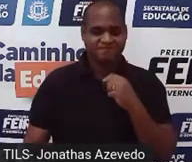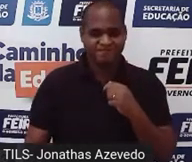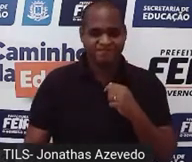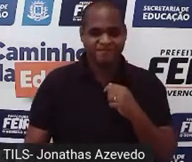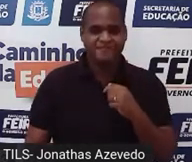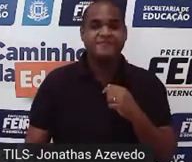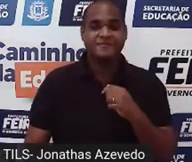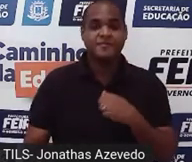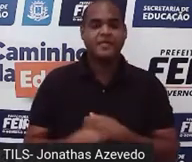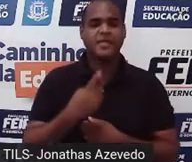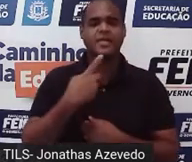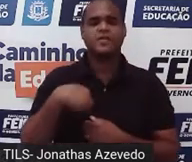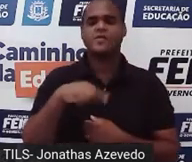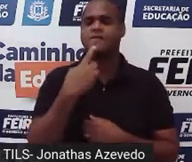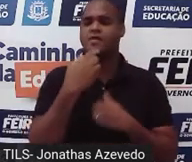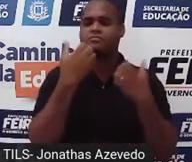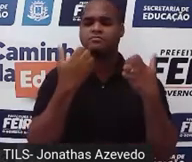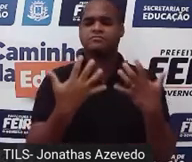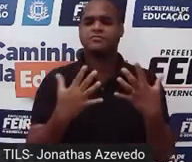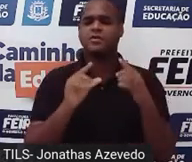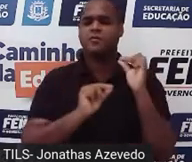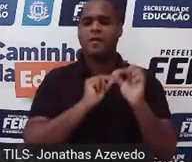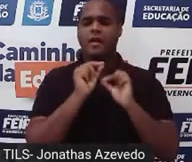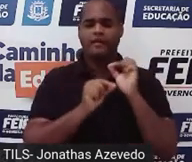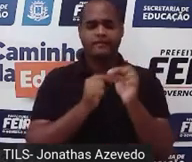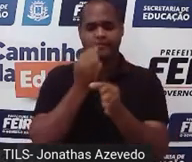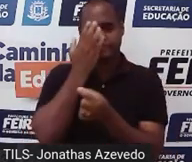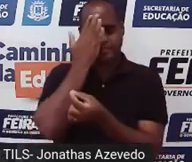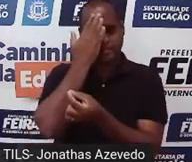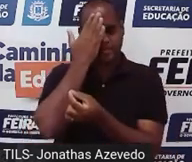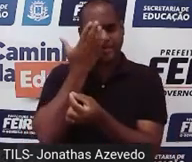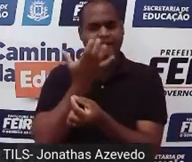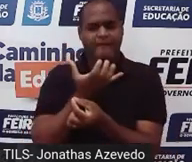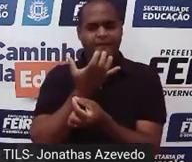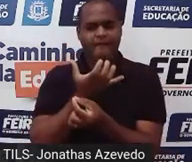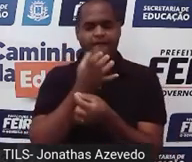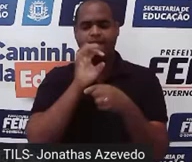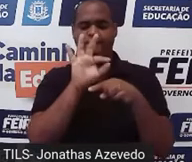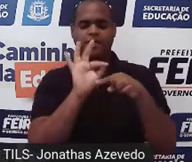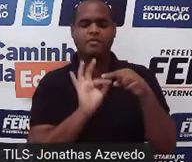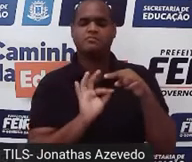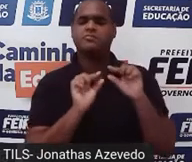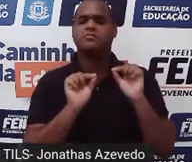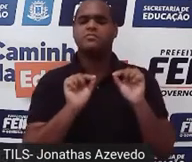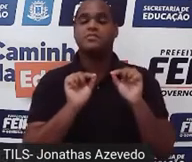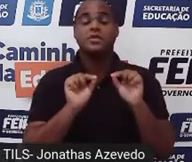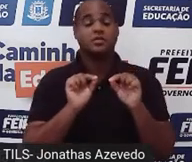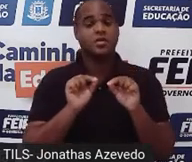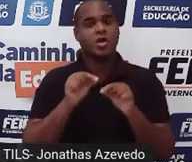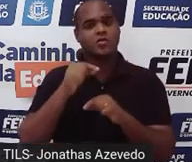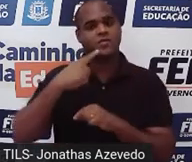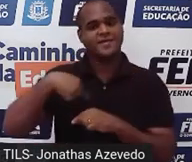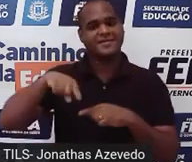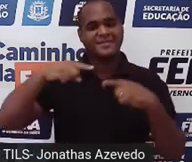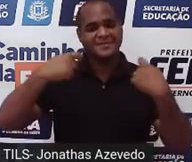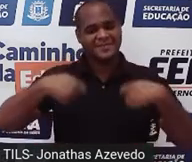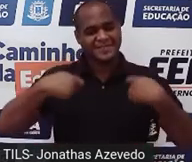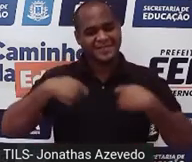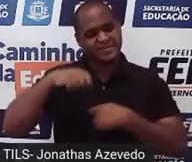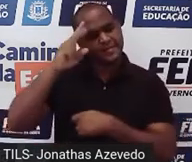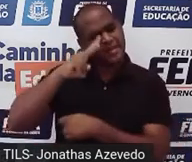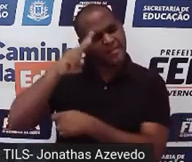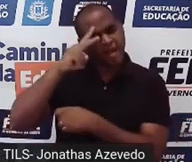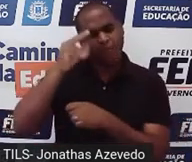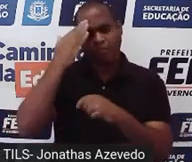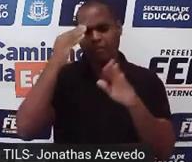Quando a gente fala, quando a gente quer saber o que é uma fração, a gente precisa lembrar, a precisa entender